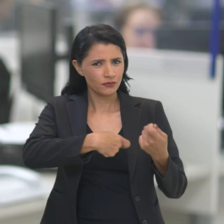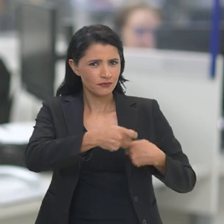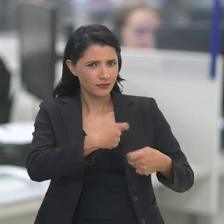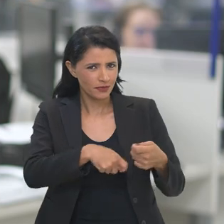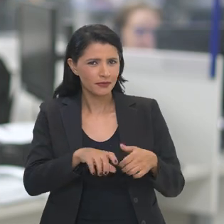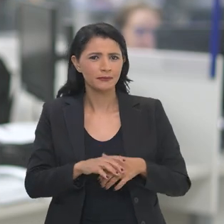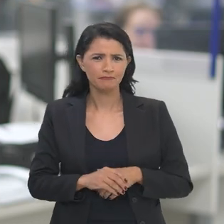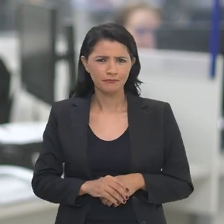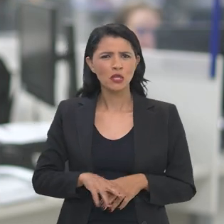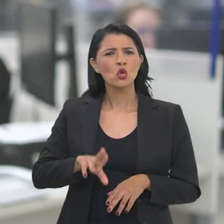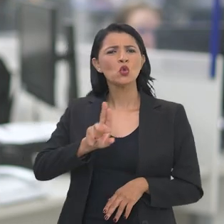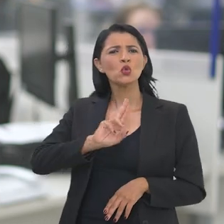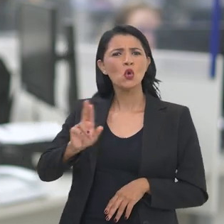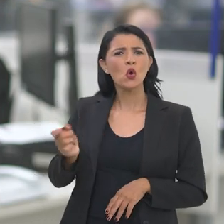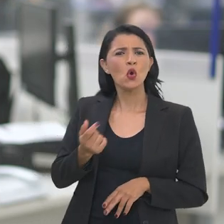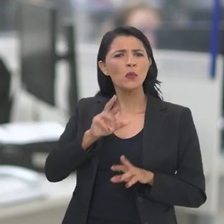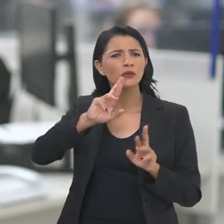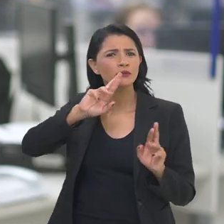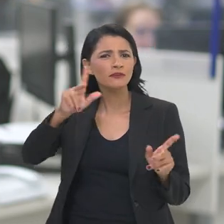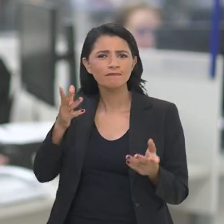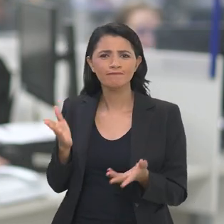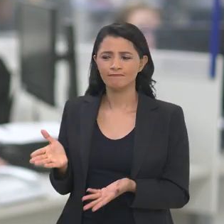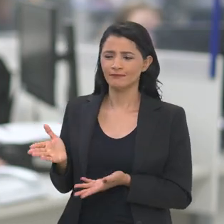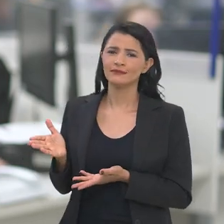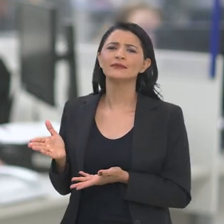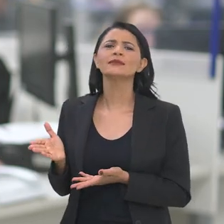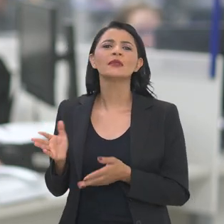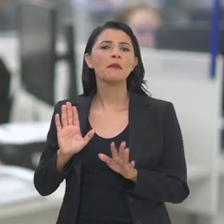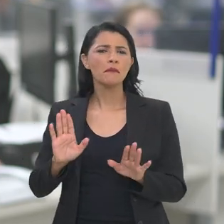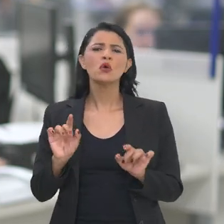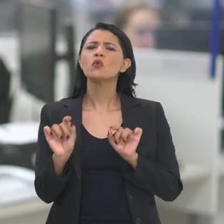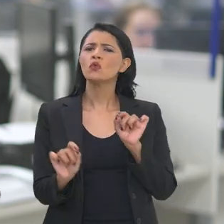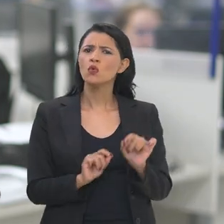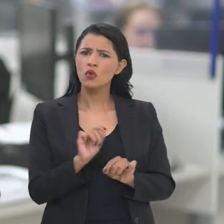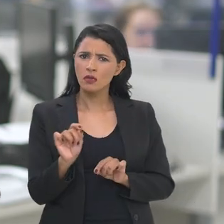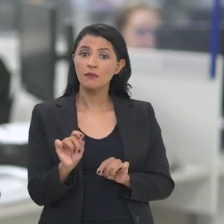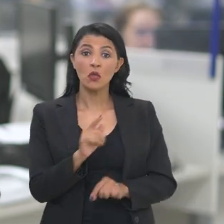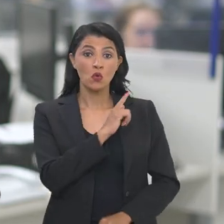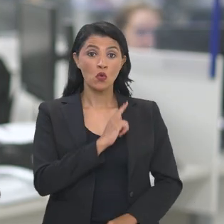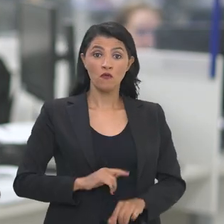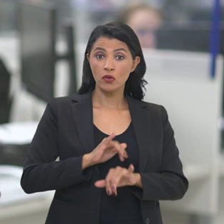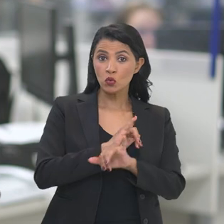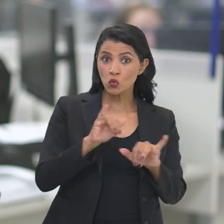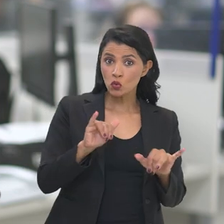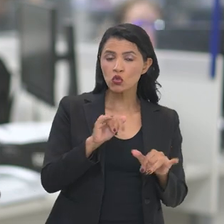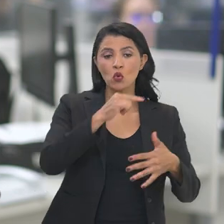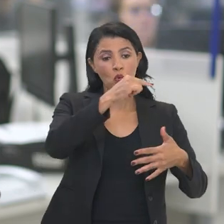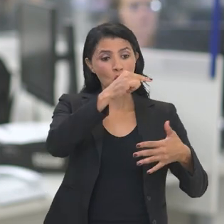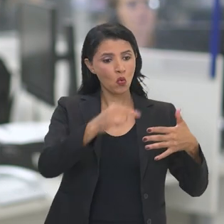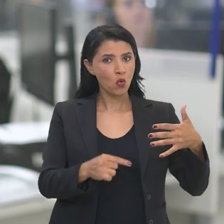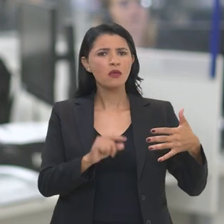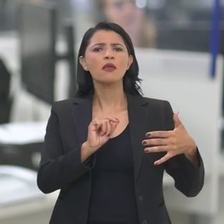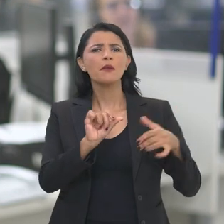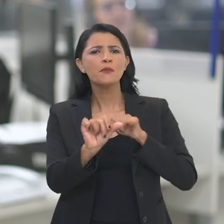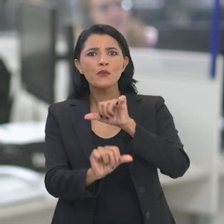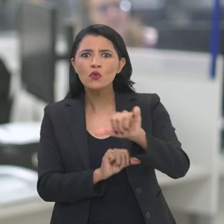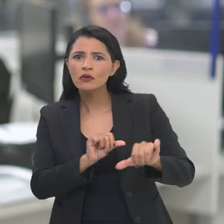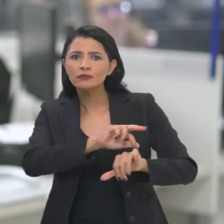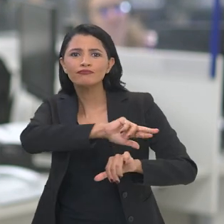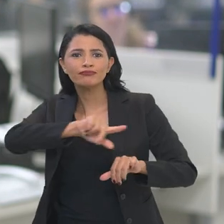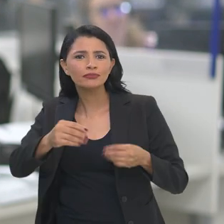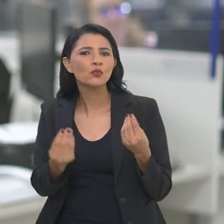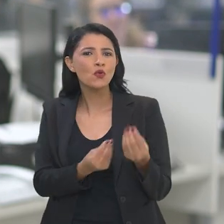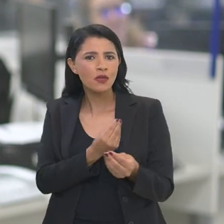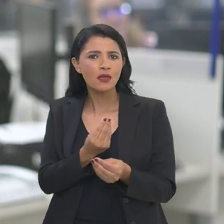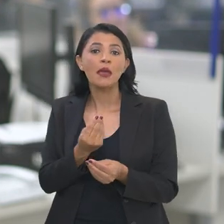Olá, economia. O nome é um pouco complicado, novo arcabouço fiscal. Na prática, a medida anunciada pelo governo nada mais é do que